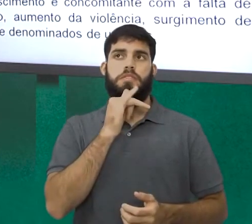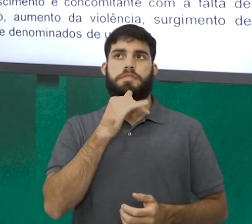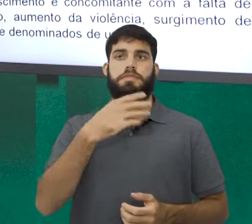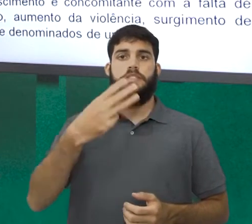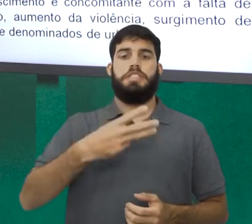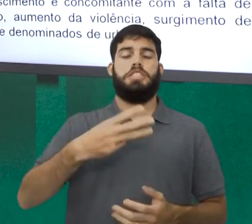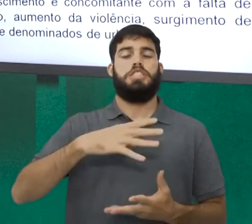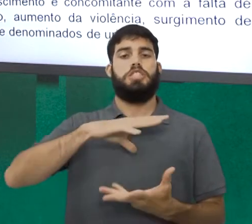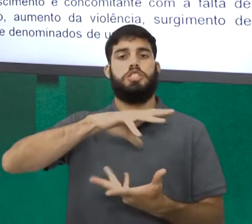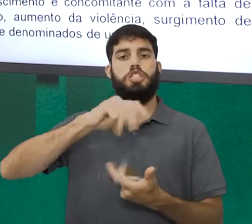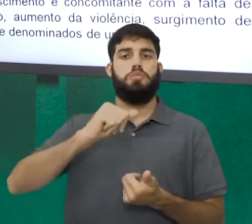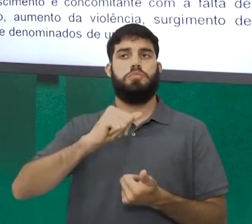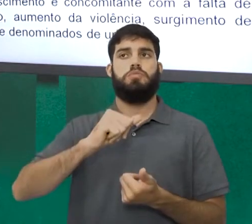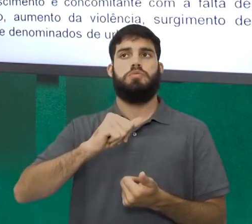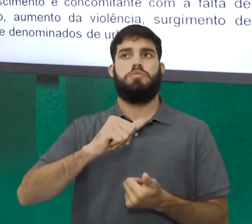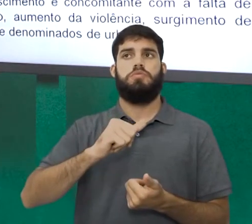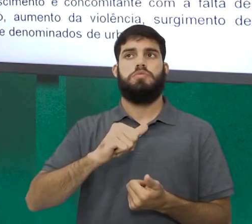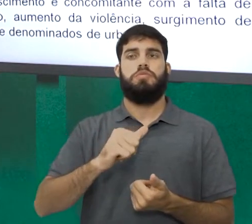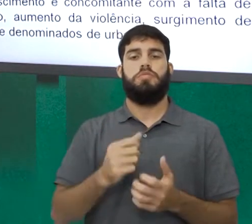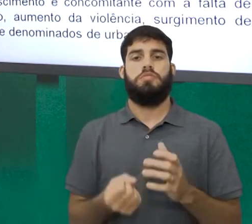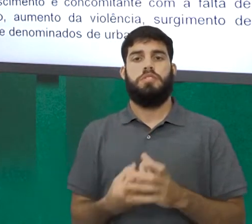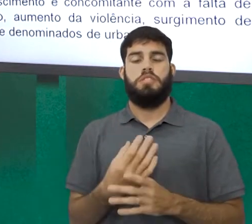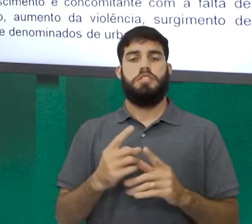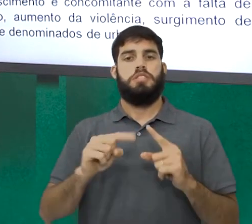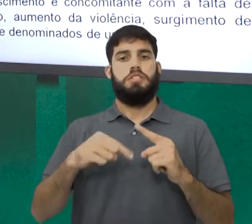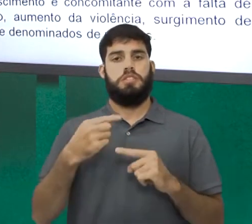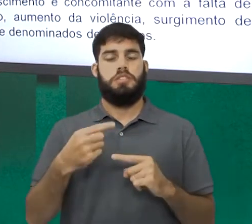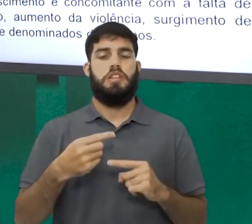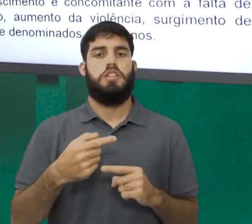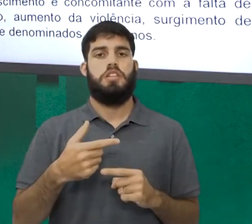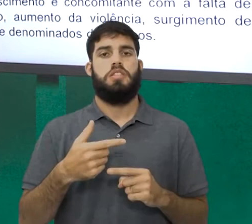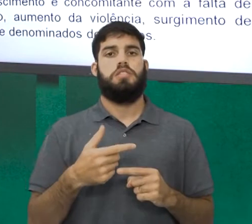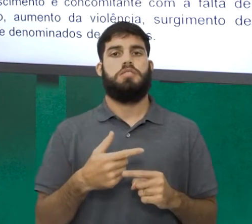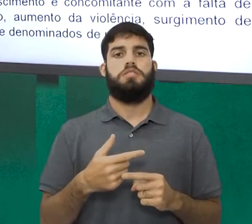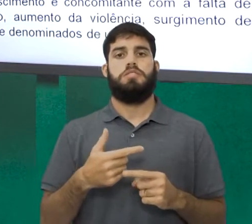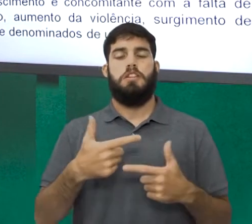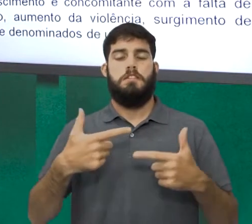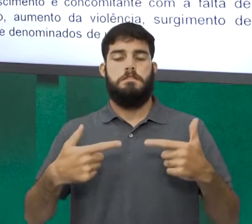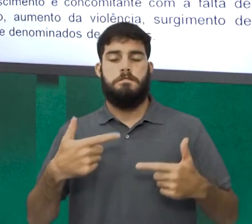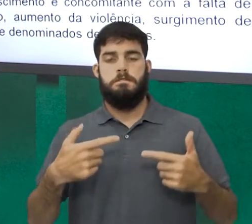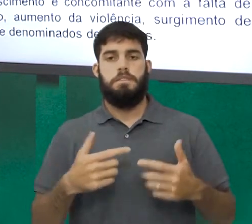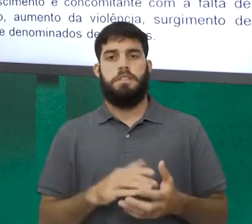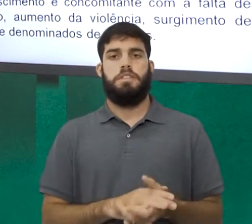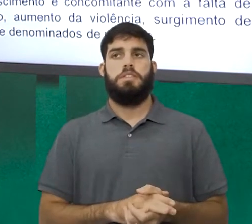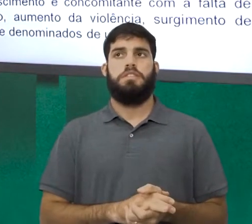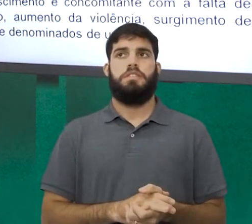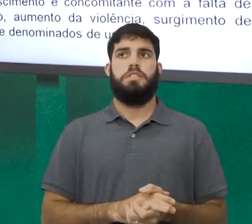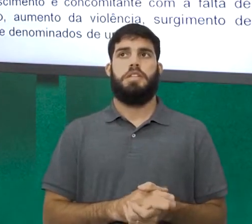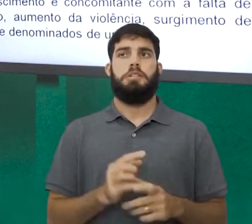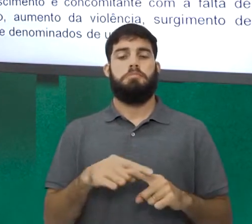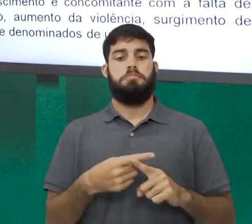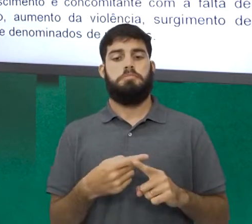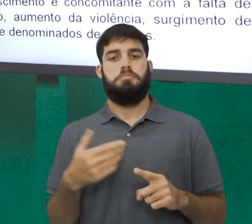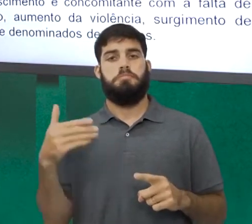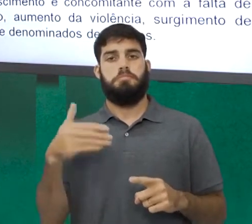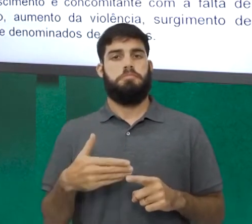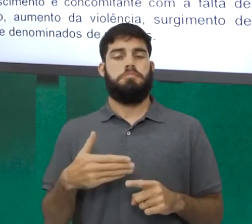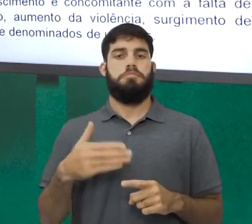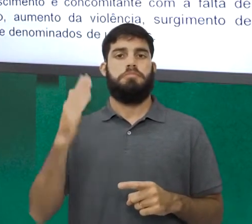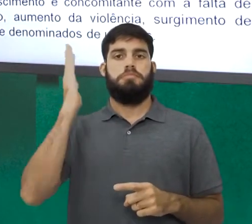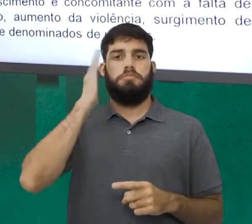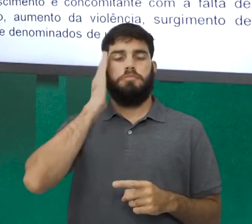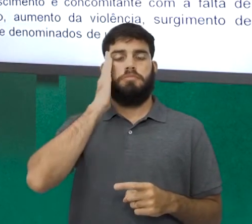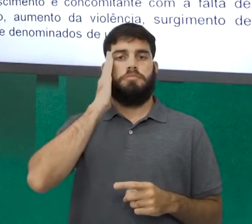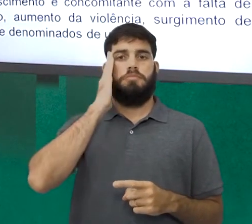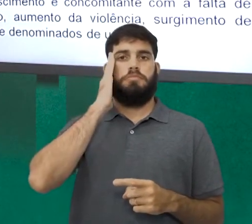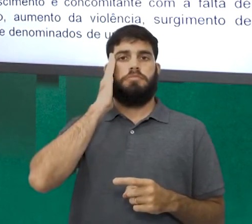mundo, que foi criada ali pós-segunda guerra, sobretudo, é utilizada. Mas aqui, por hábito, a gente vai entender que é um